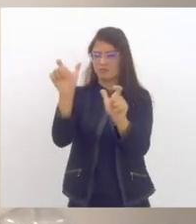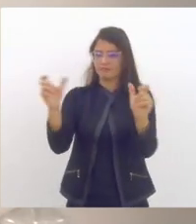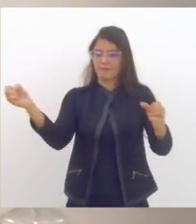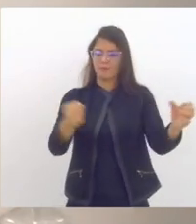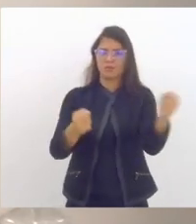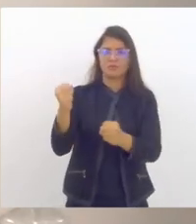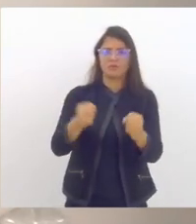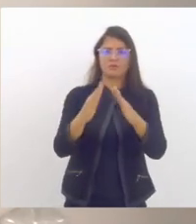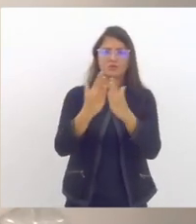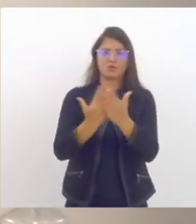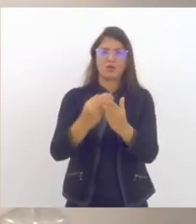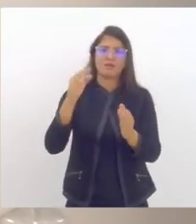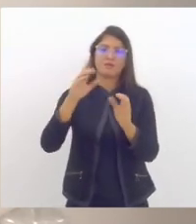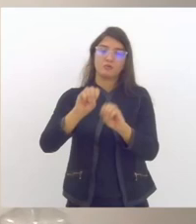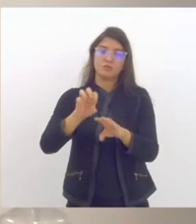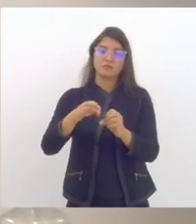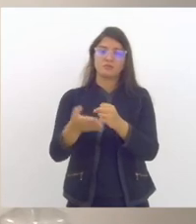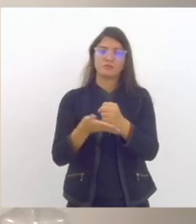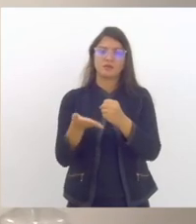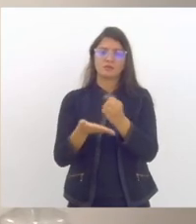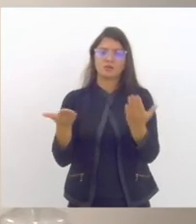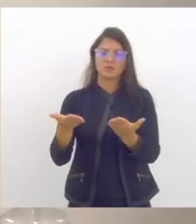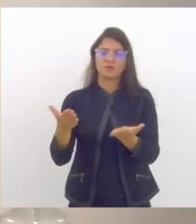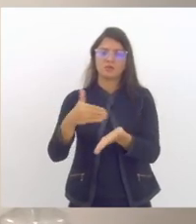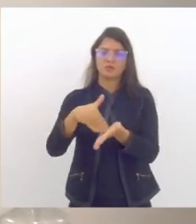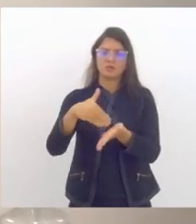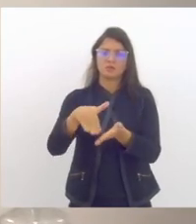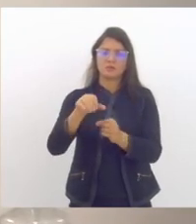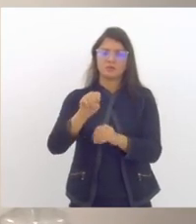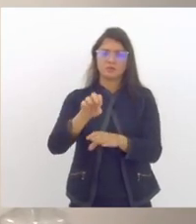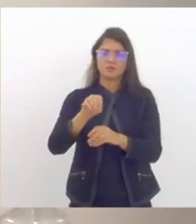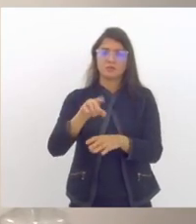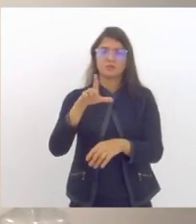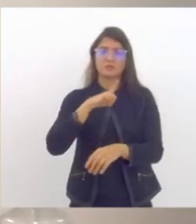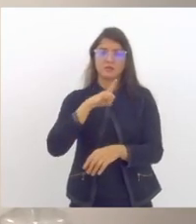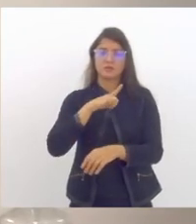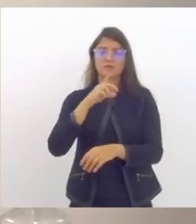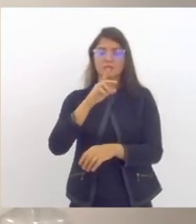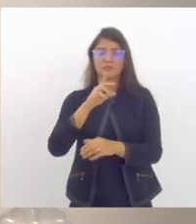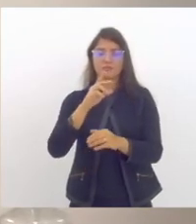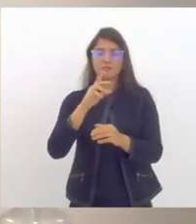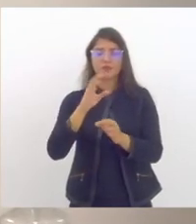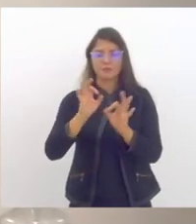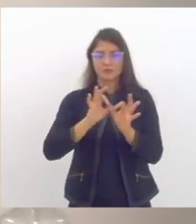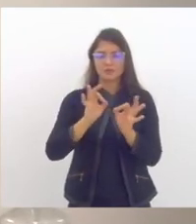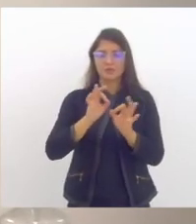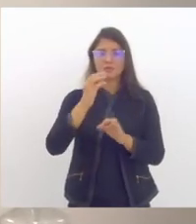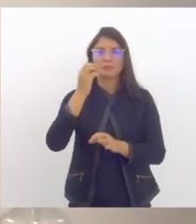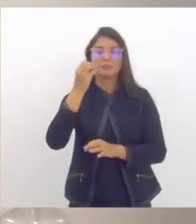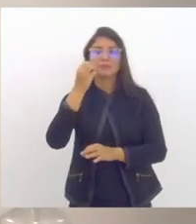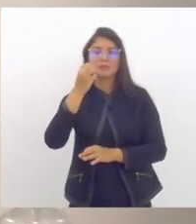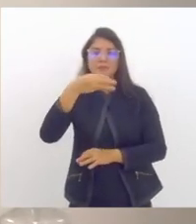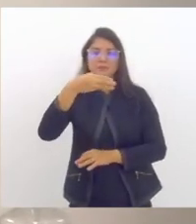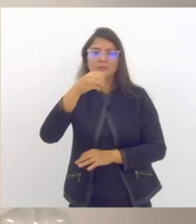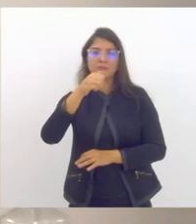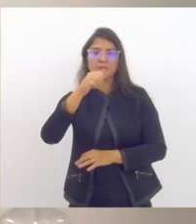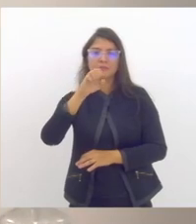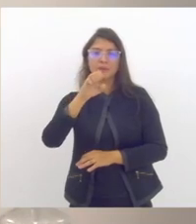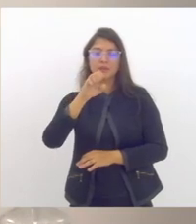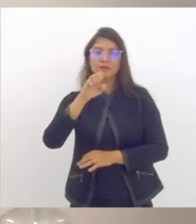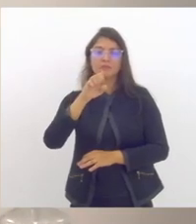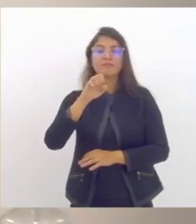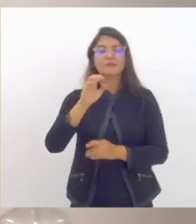básica a gente hoje na seduc tem através do projeto mães a presença dos assistentes sociais e aí fica para a